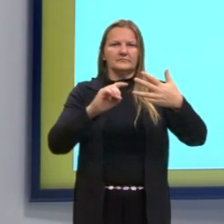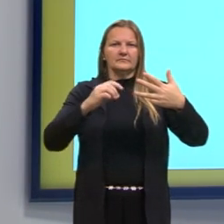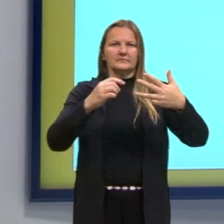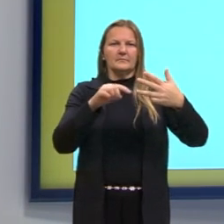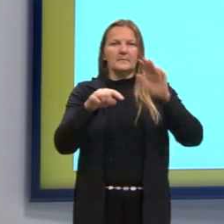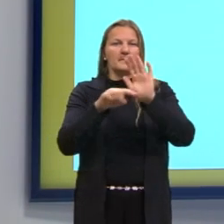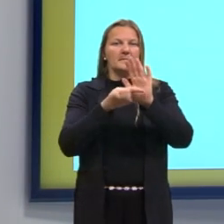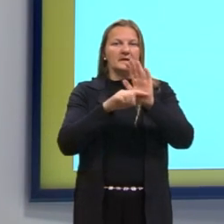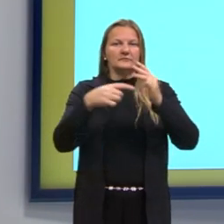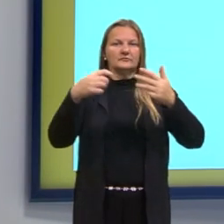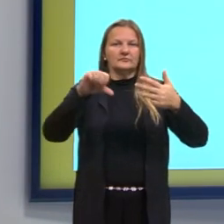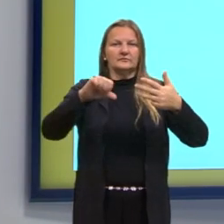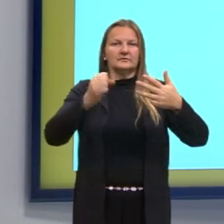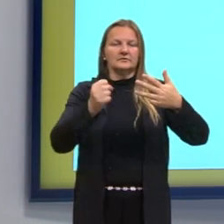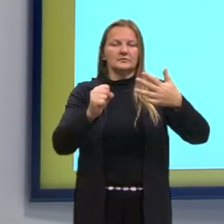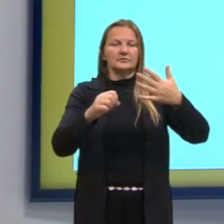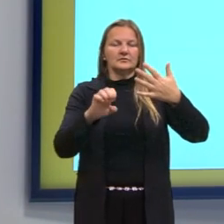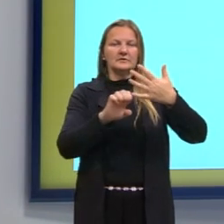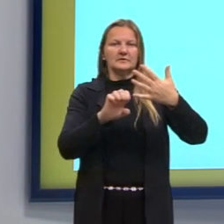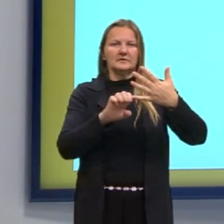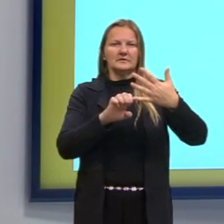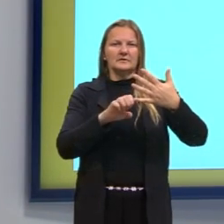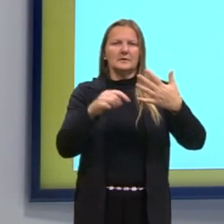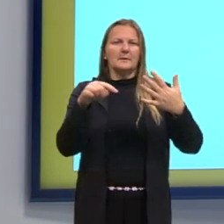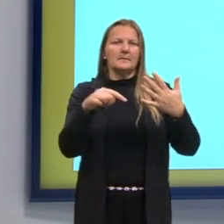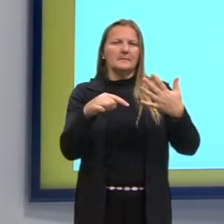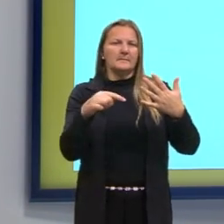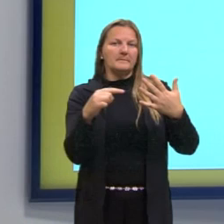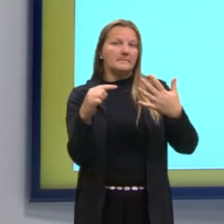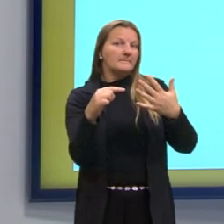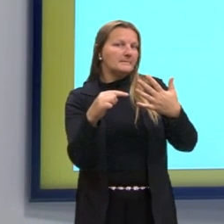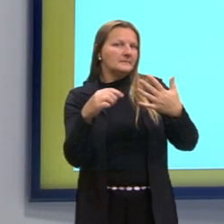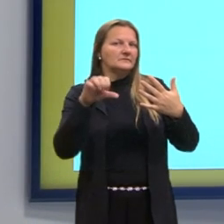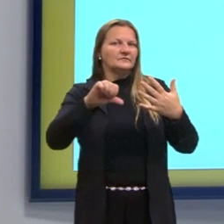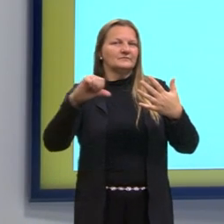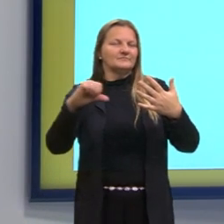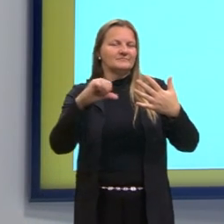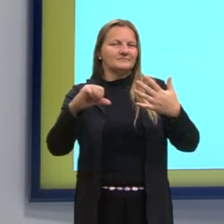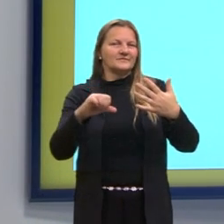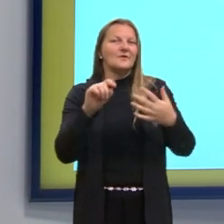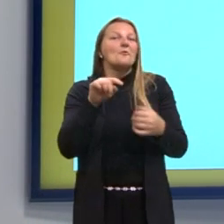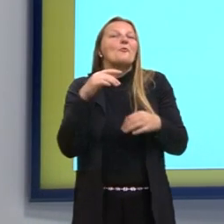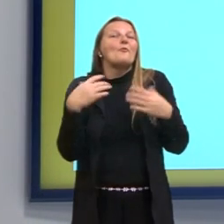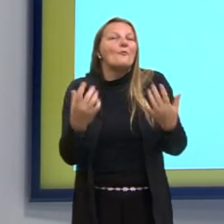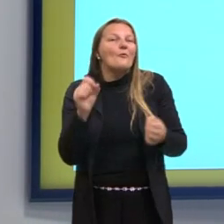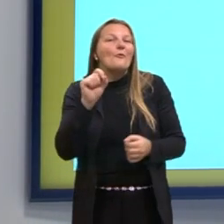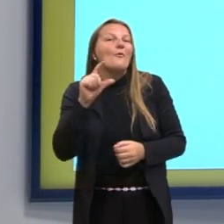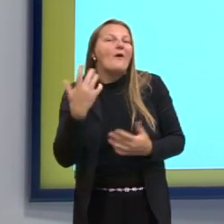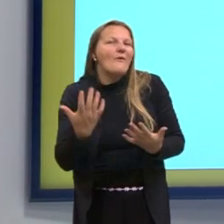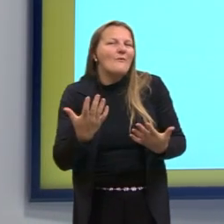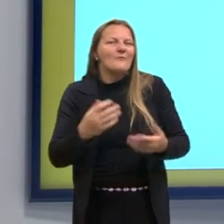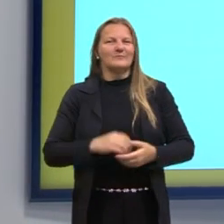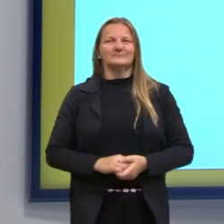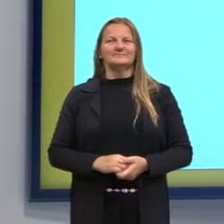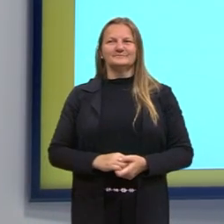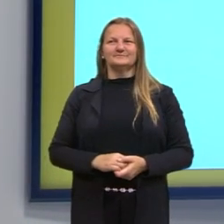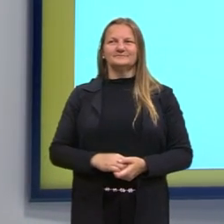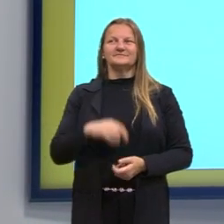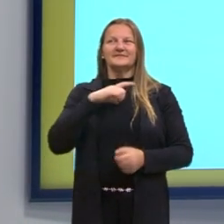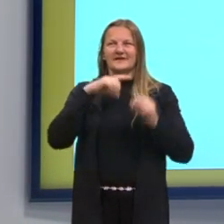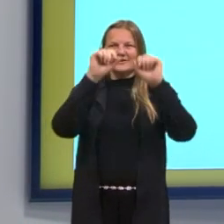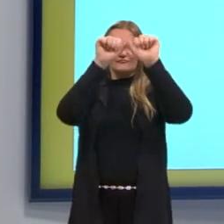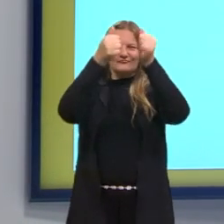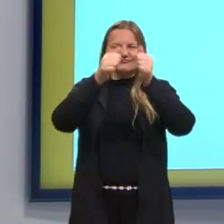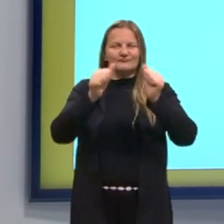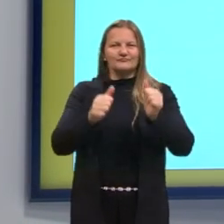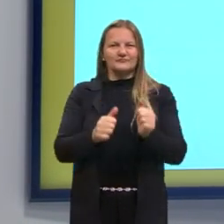expoente é 98 e na letra E o expoente é Então, gente, vamos lá. Como tem a figura, nós vamos